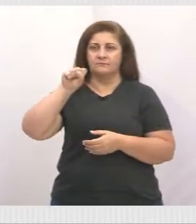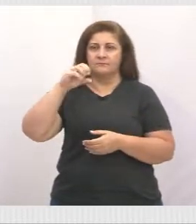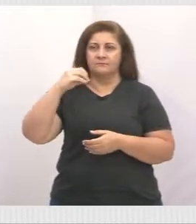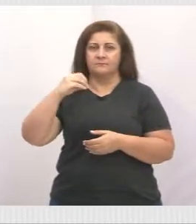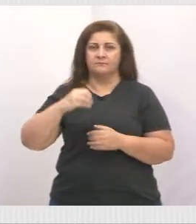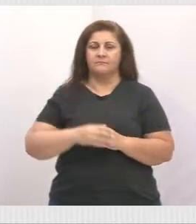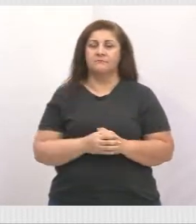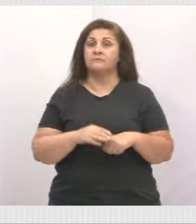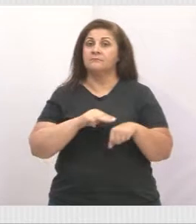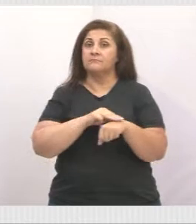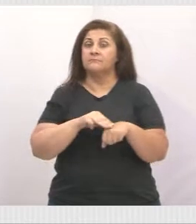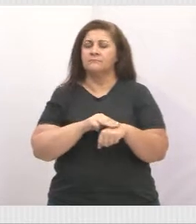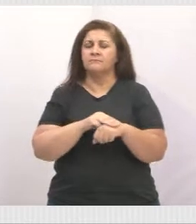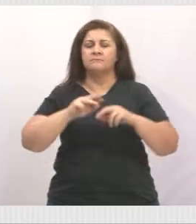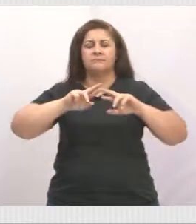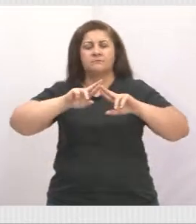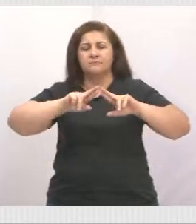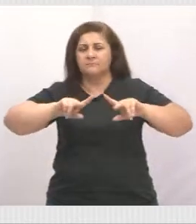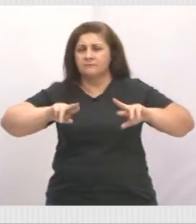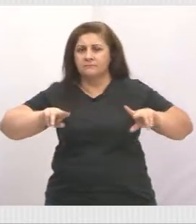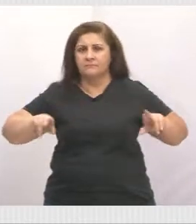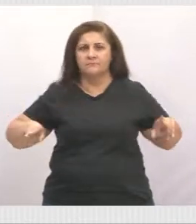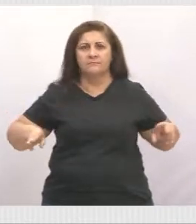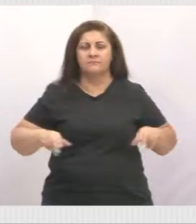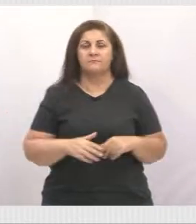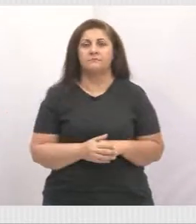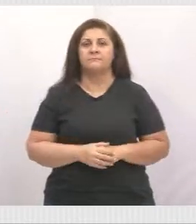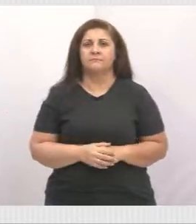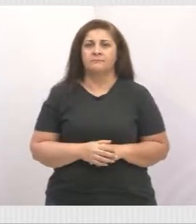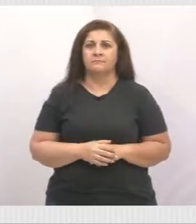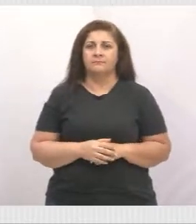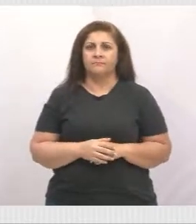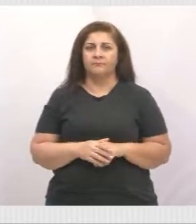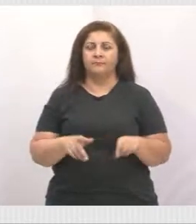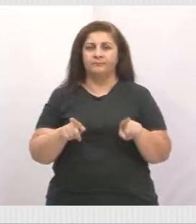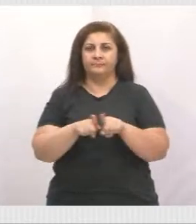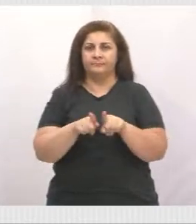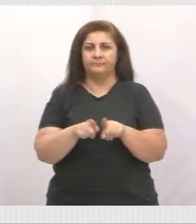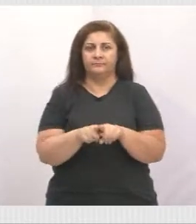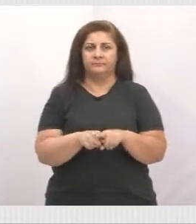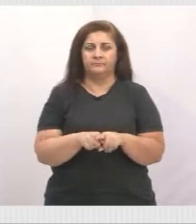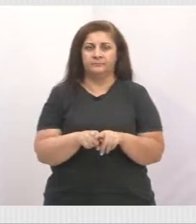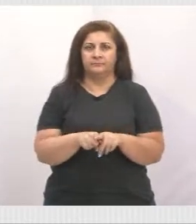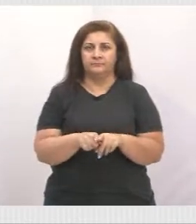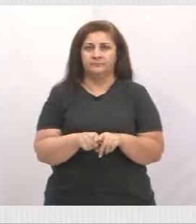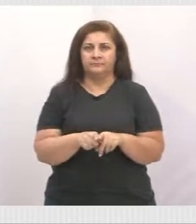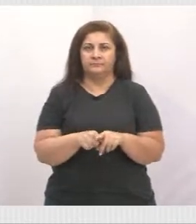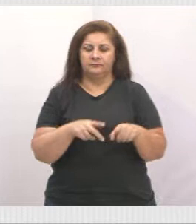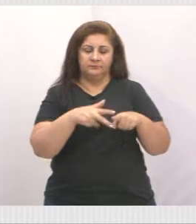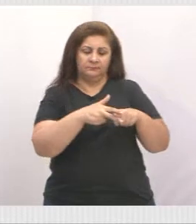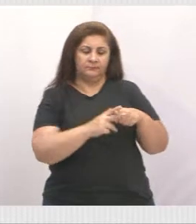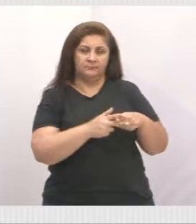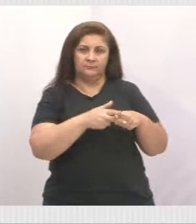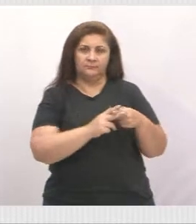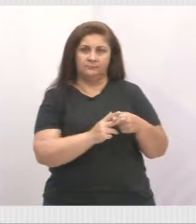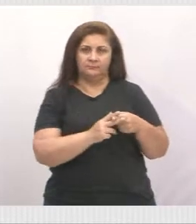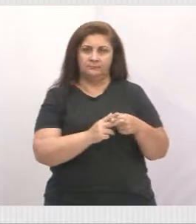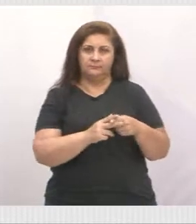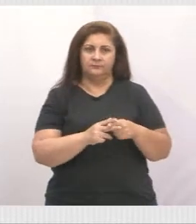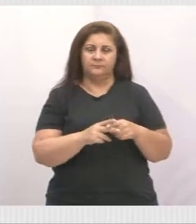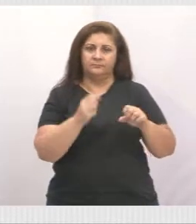onde conversamos sobre vários segmentos, entre eles a manutenção, a